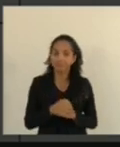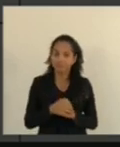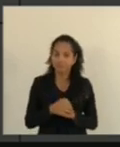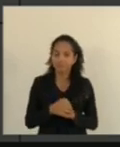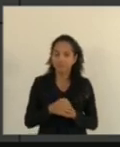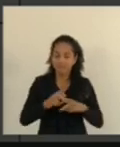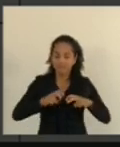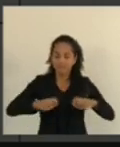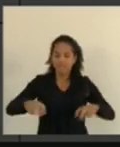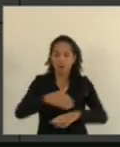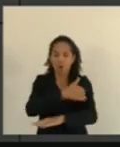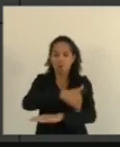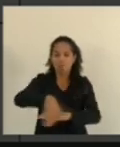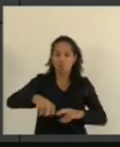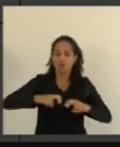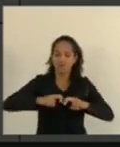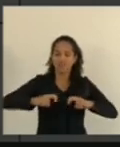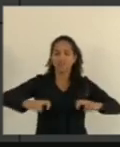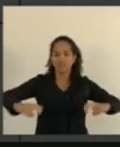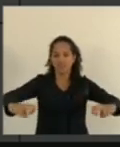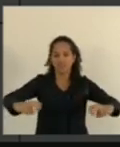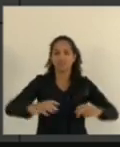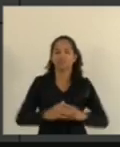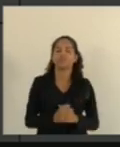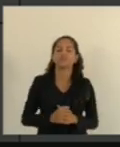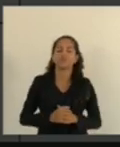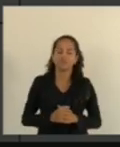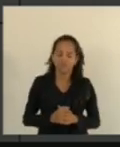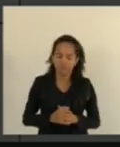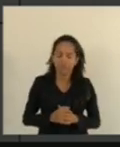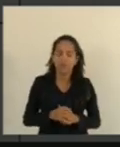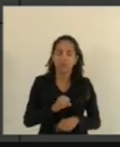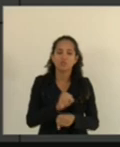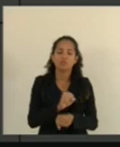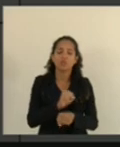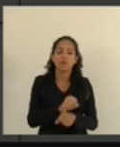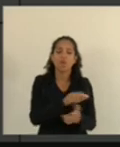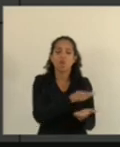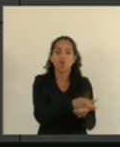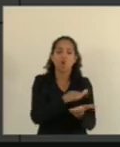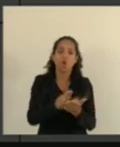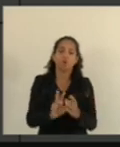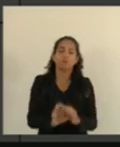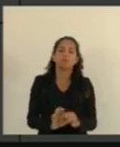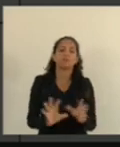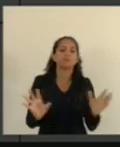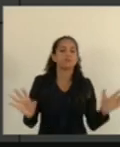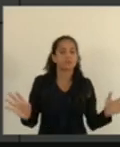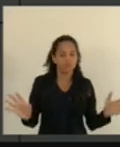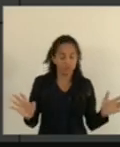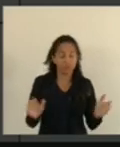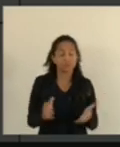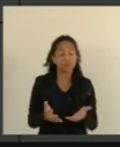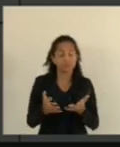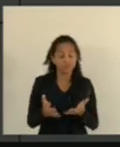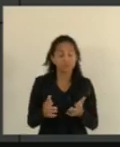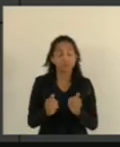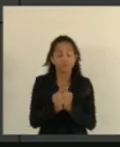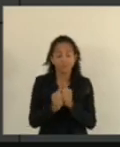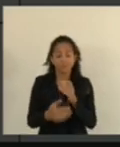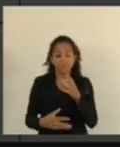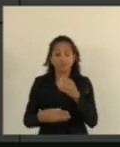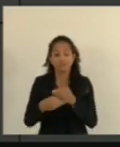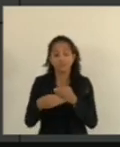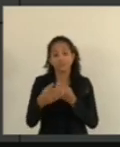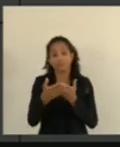chão, na rua, para que o corpo fosse liberado. Eu quero me unir, v. excelente, deputado Danilo,